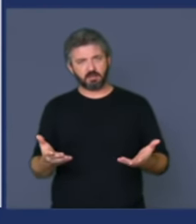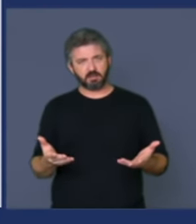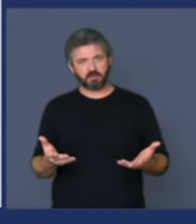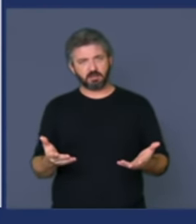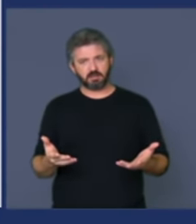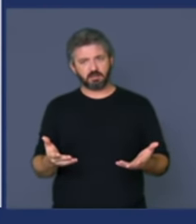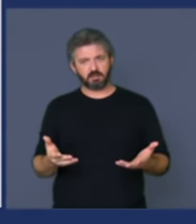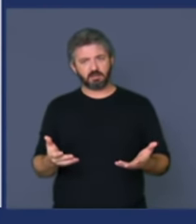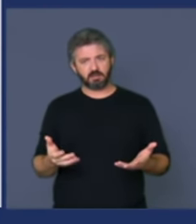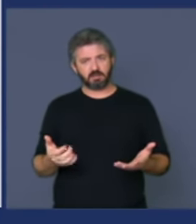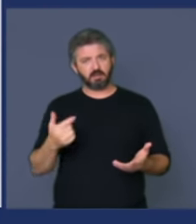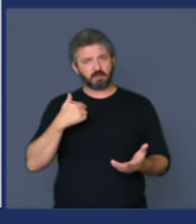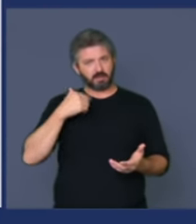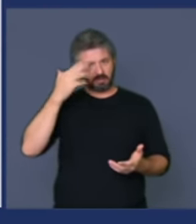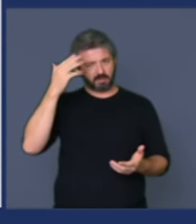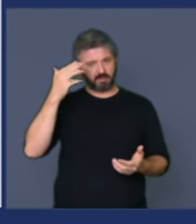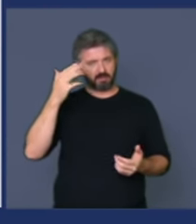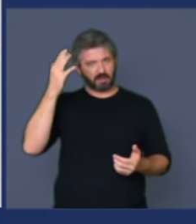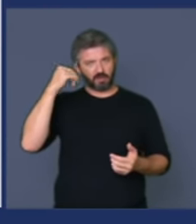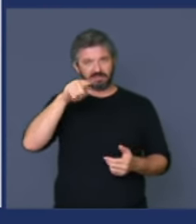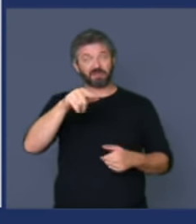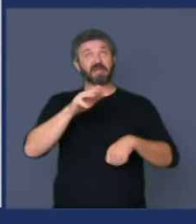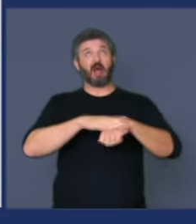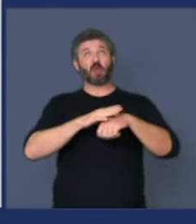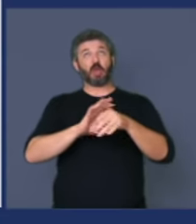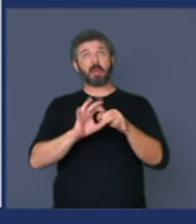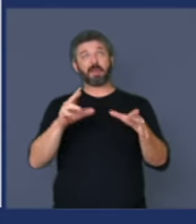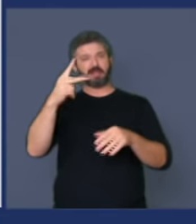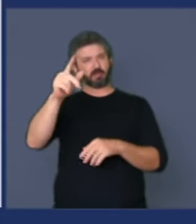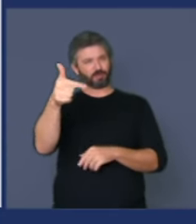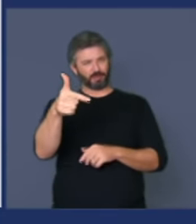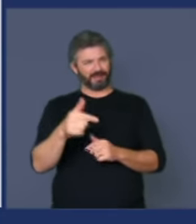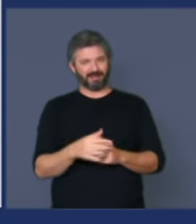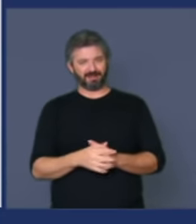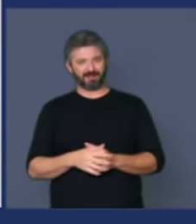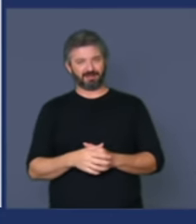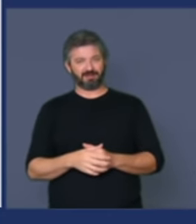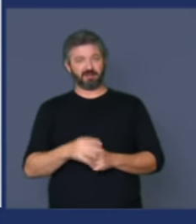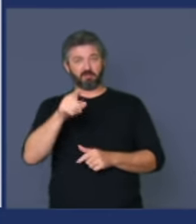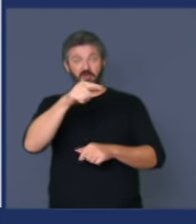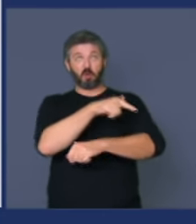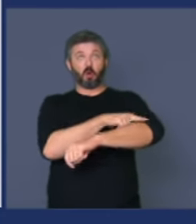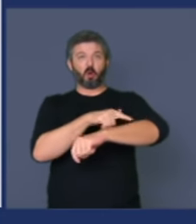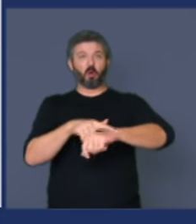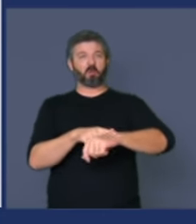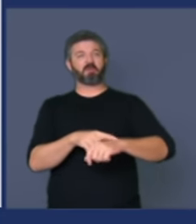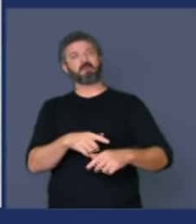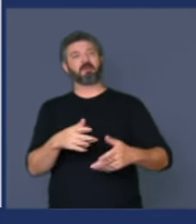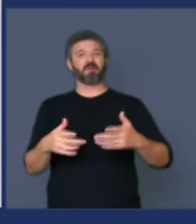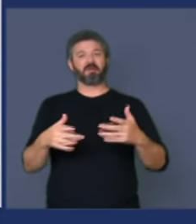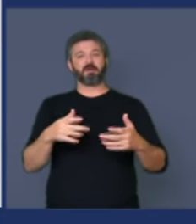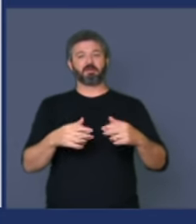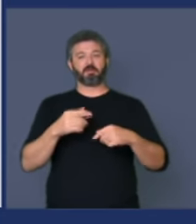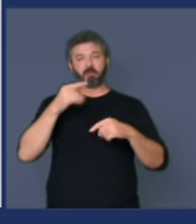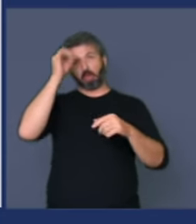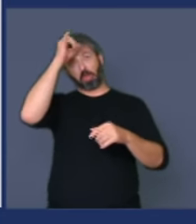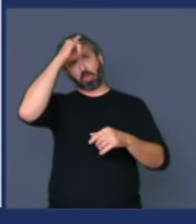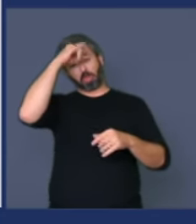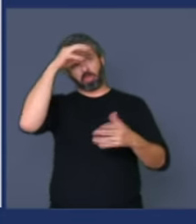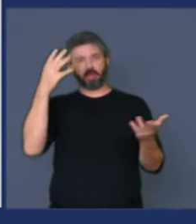eu sei que você também não tem autonomia você se comporta como o verdadeiro bobo da corte